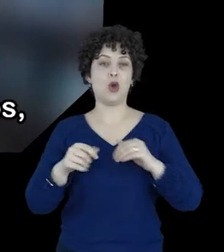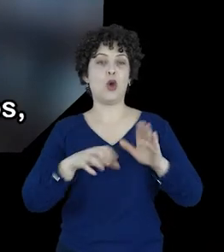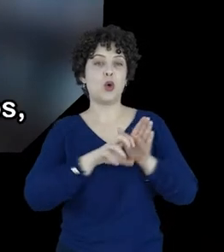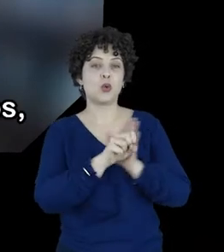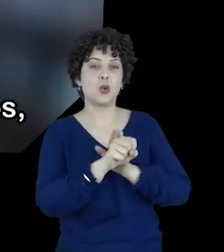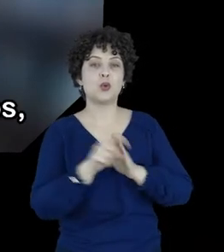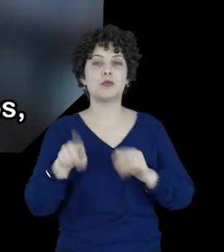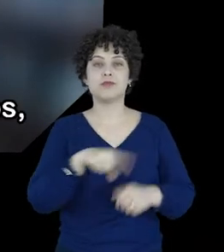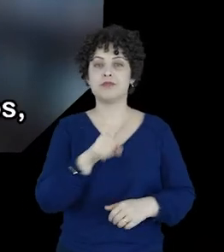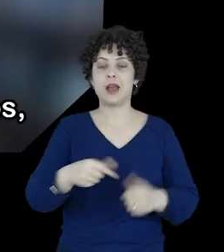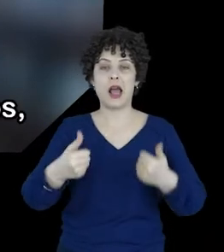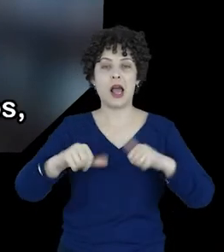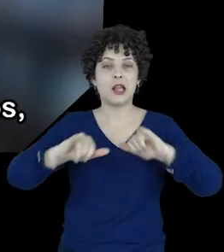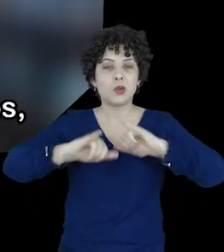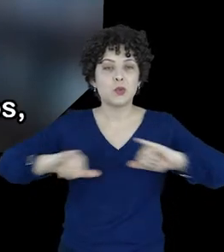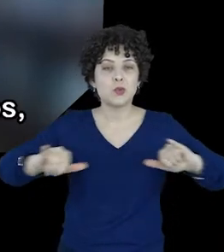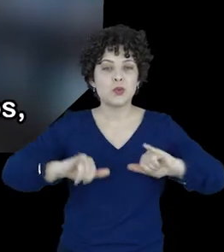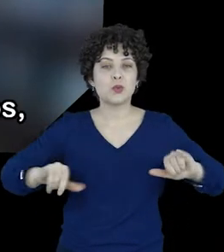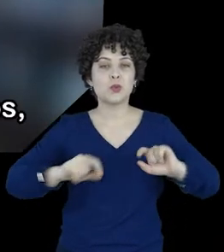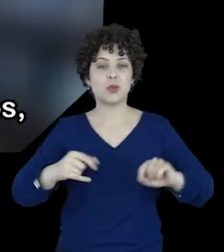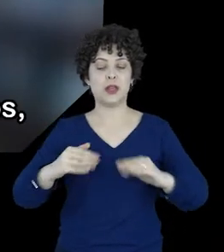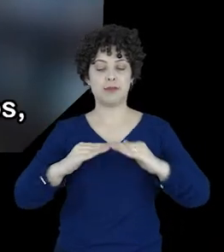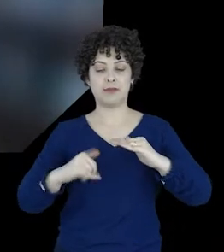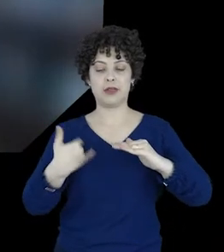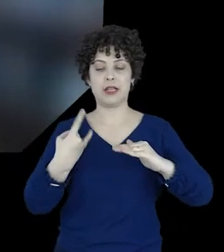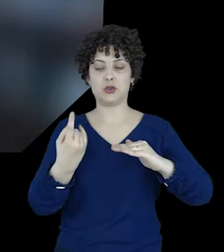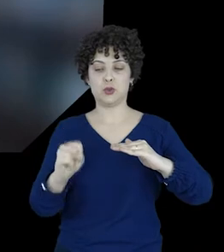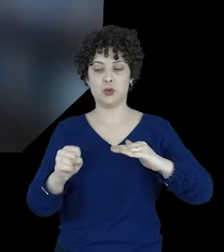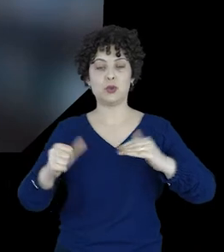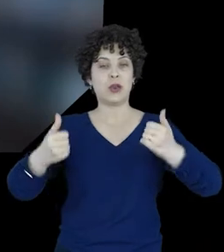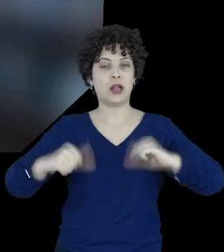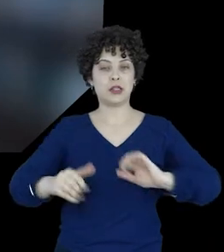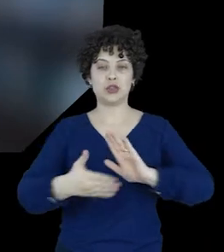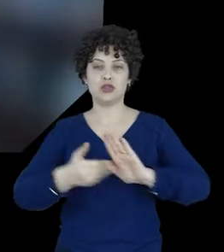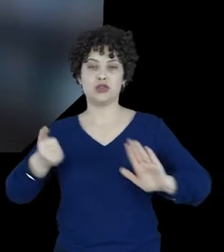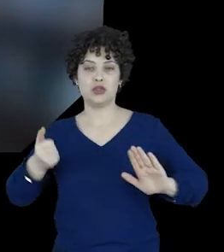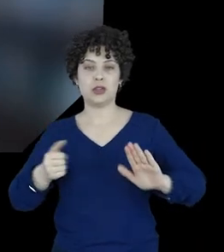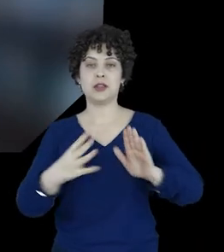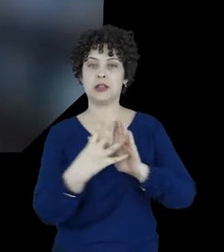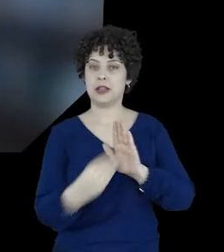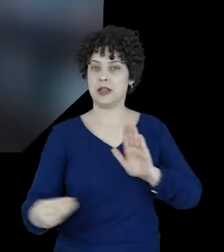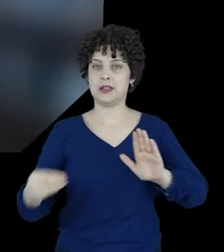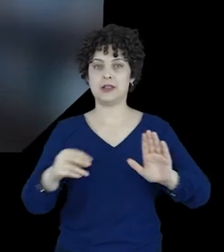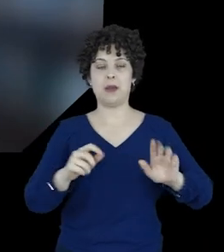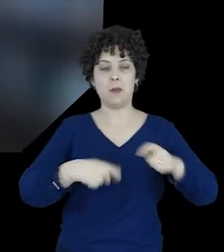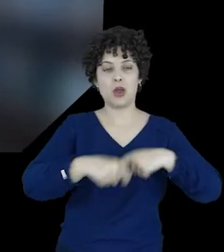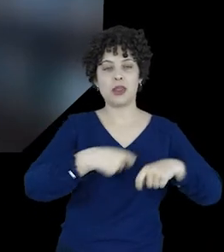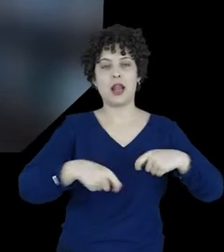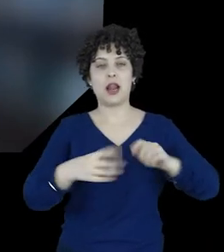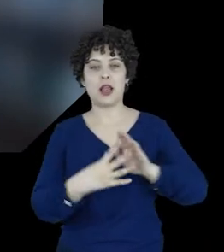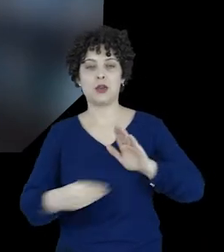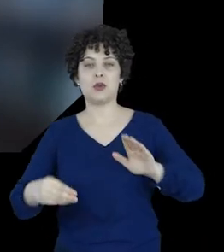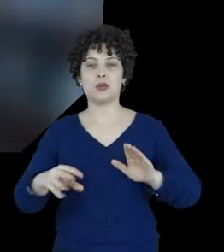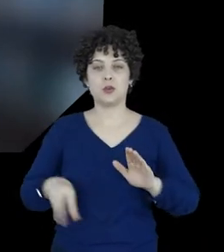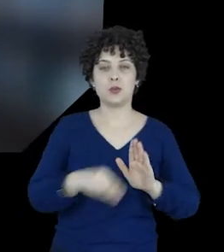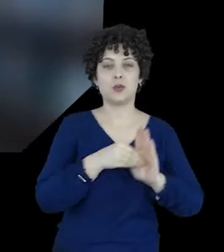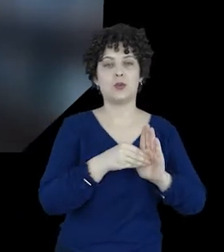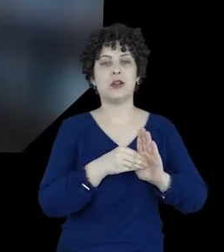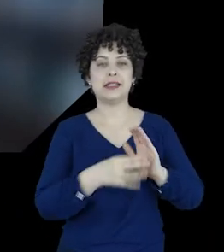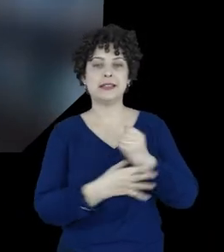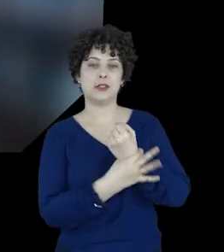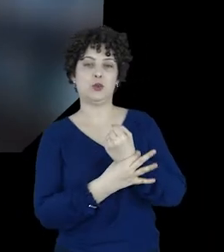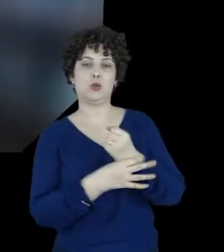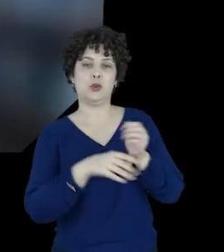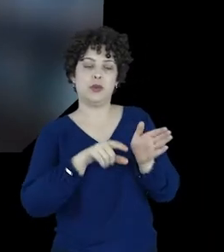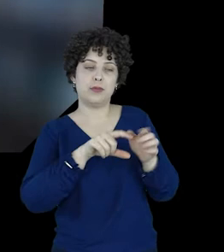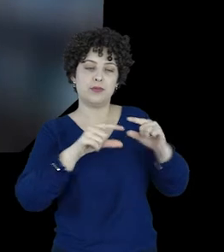desativar anúncios direcionados a usuários com menos de 18 anos, tirando crianças do modelo de negócios, e adicionou o filtro Safe Search